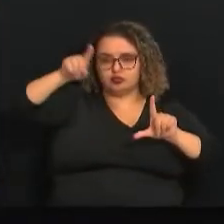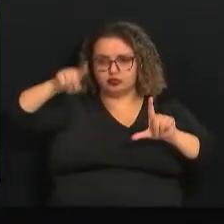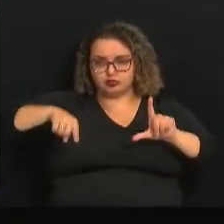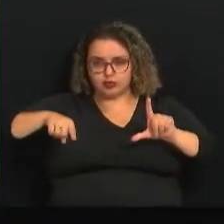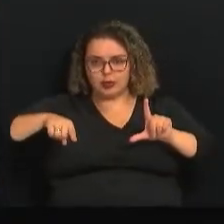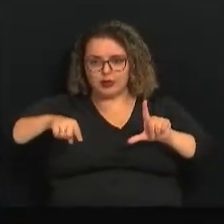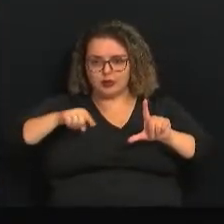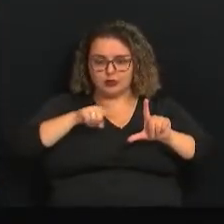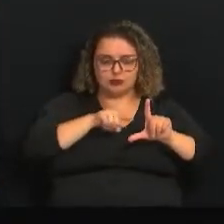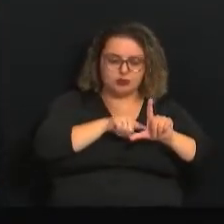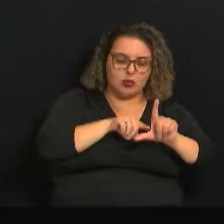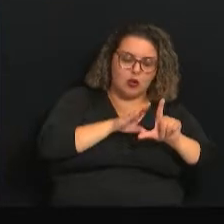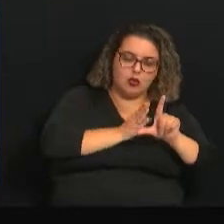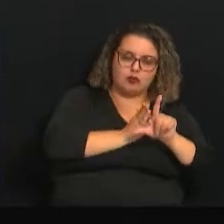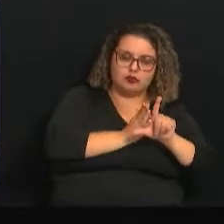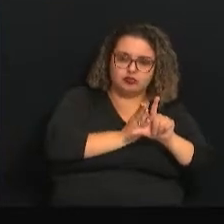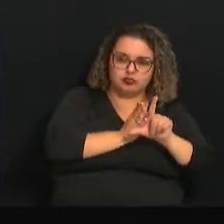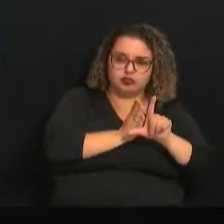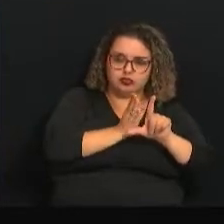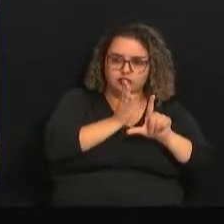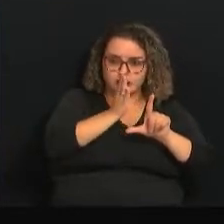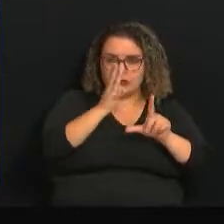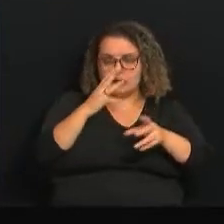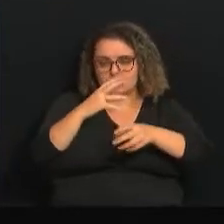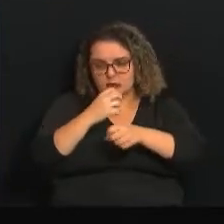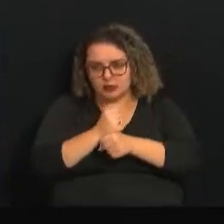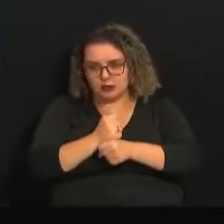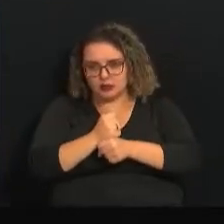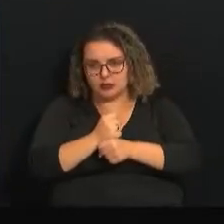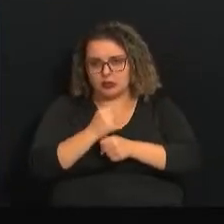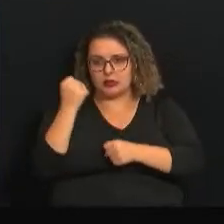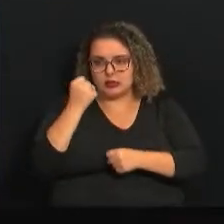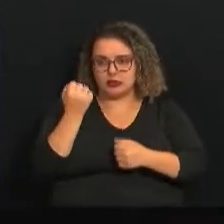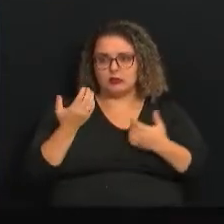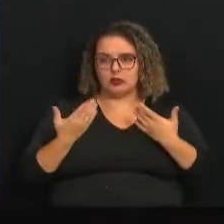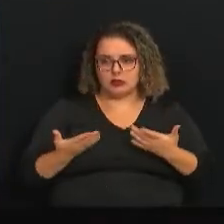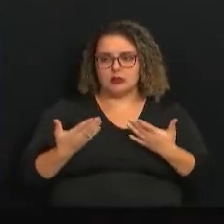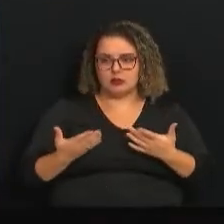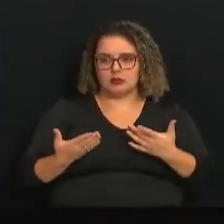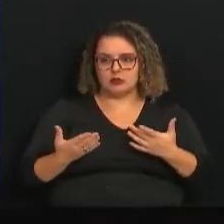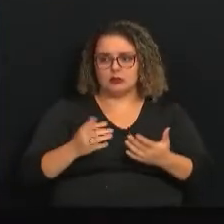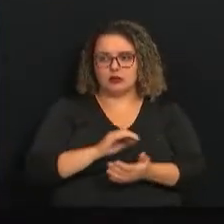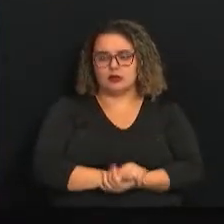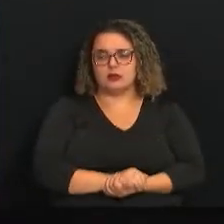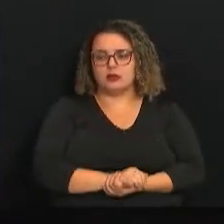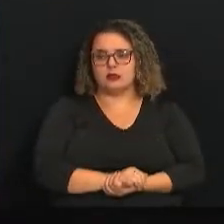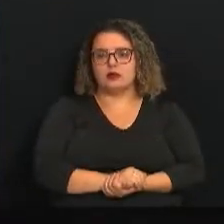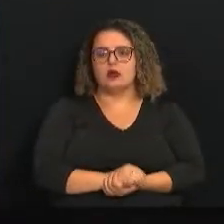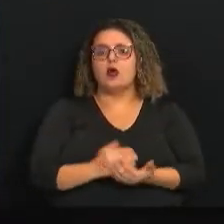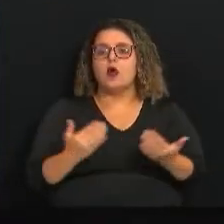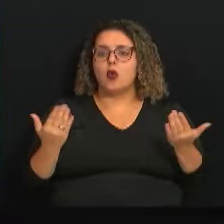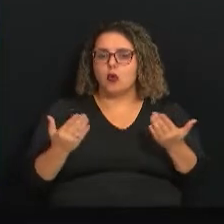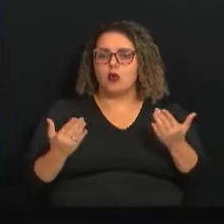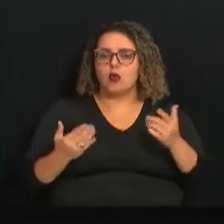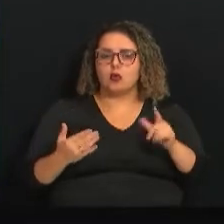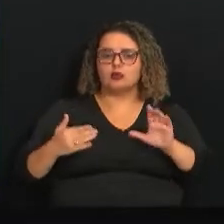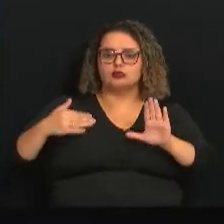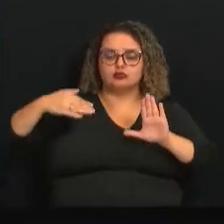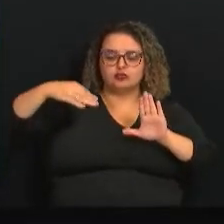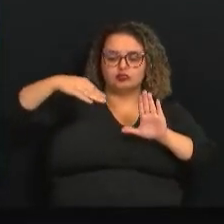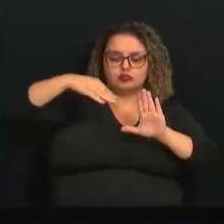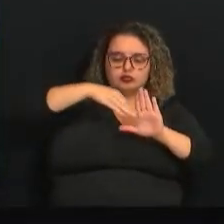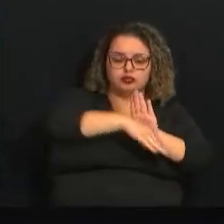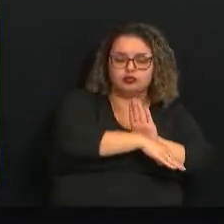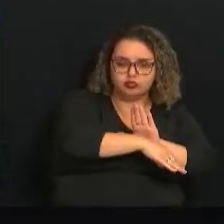somando casos graves e leves, e hoje a gente já tem uma redução